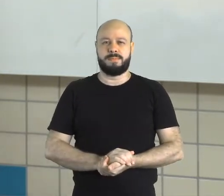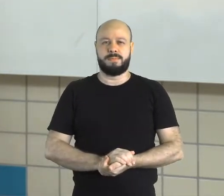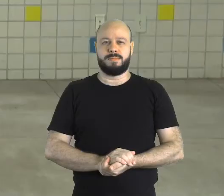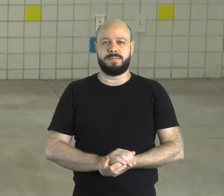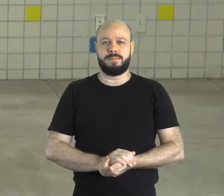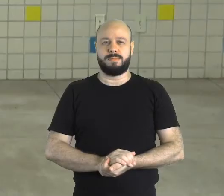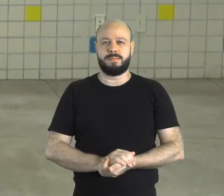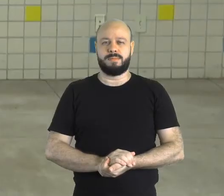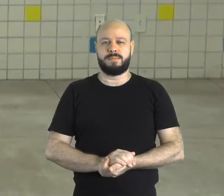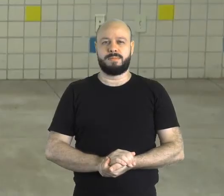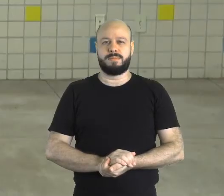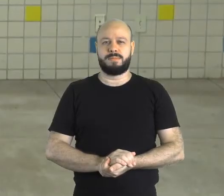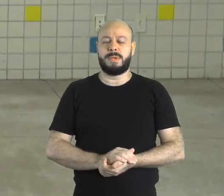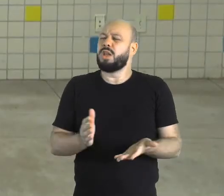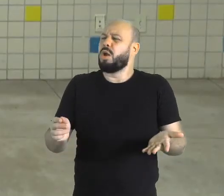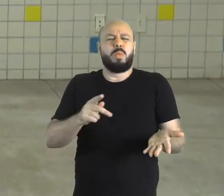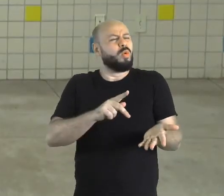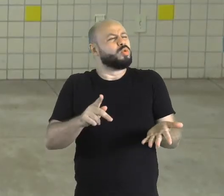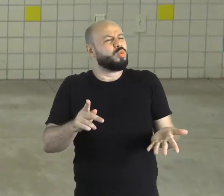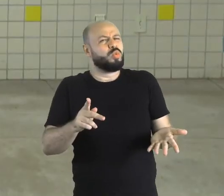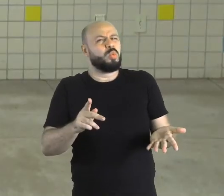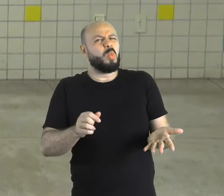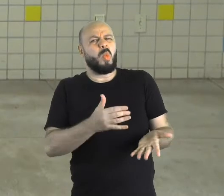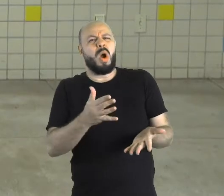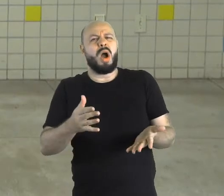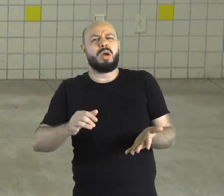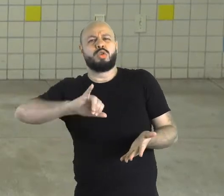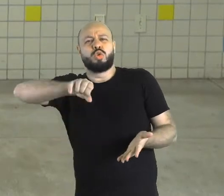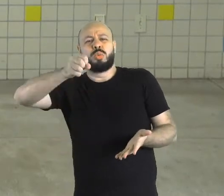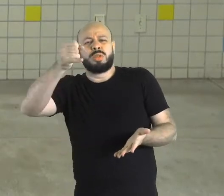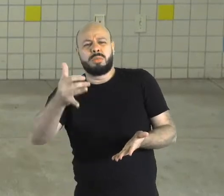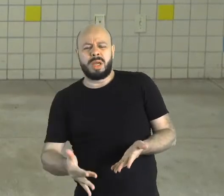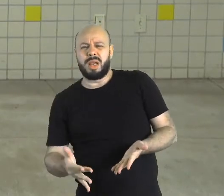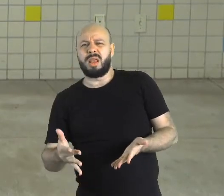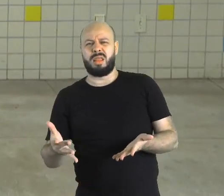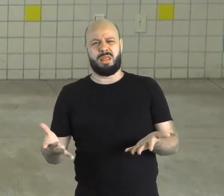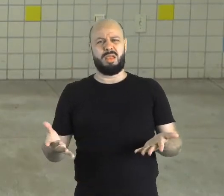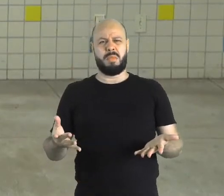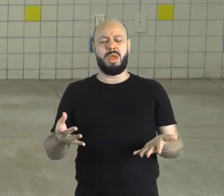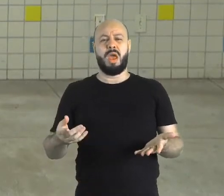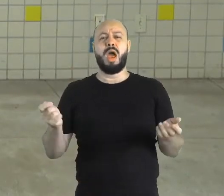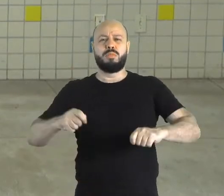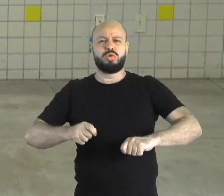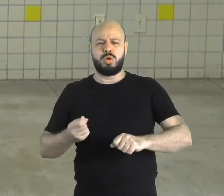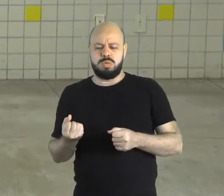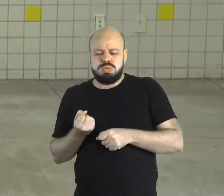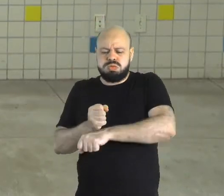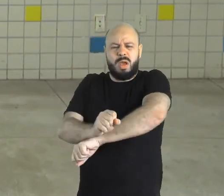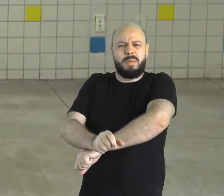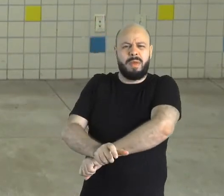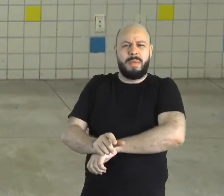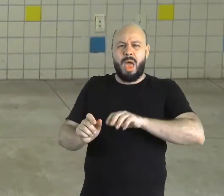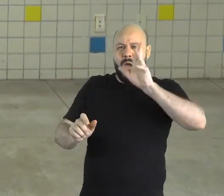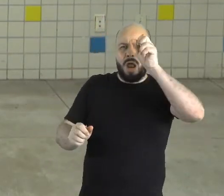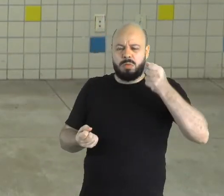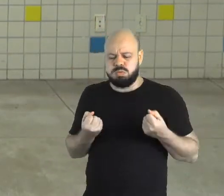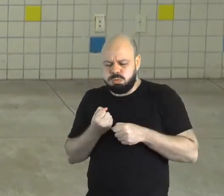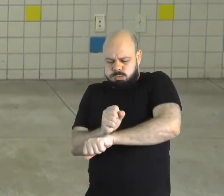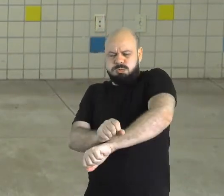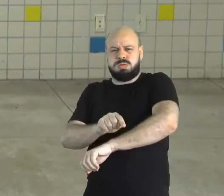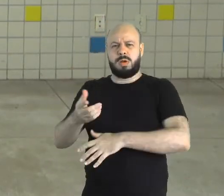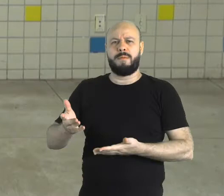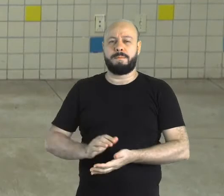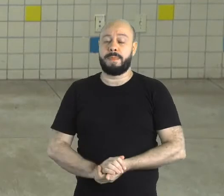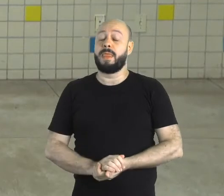Bom, então, professor, quais foram as justificativas que utilizaram para poder escravizar um negro africano? Gente,